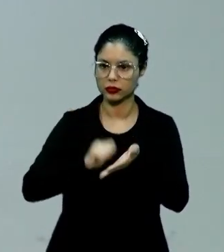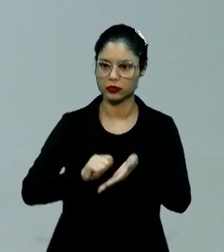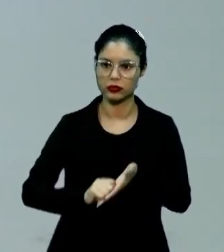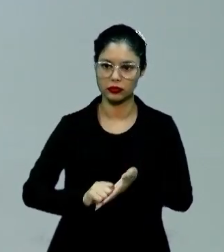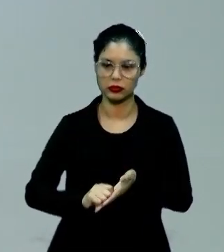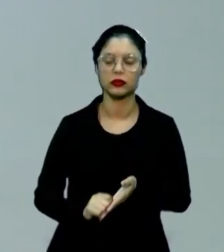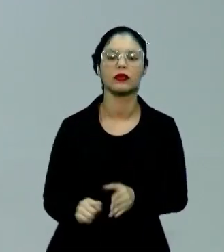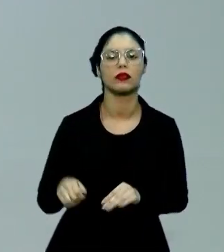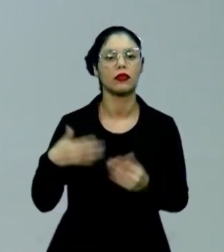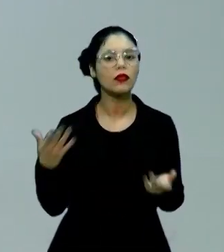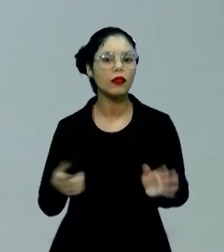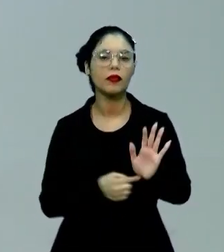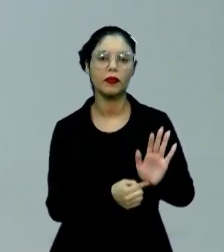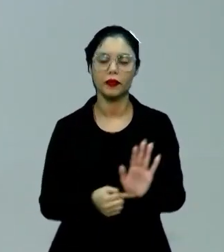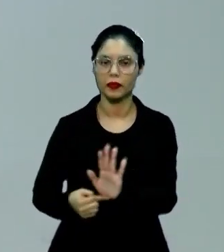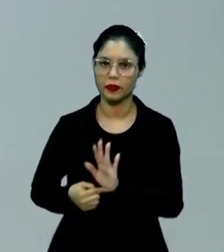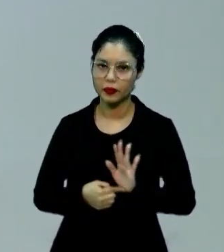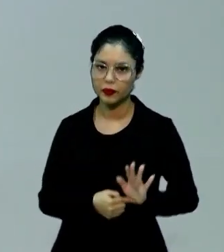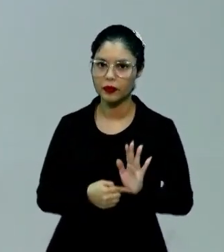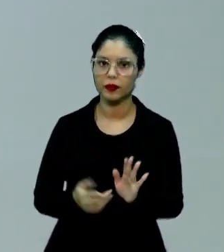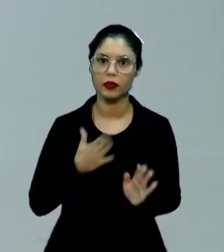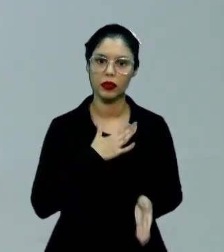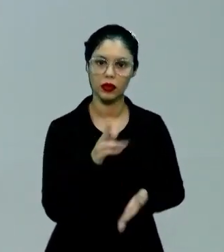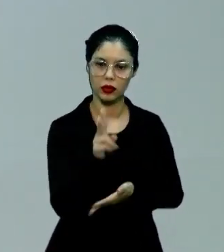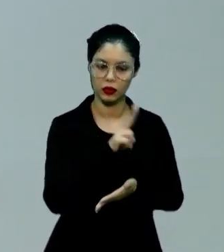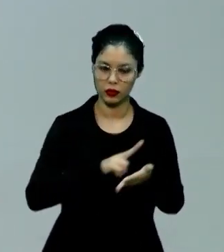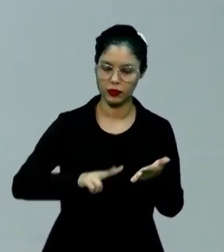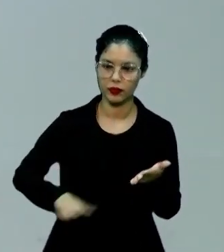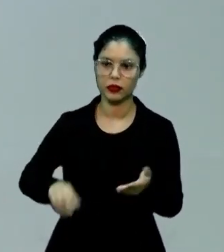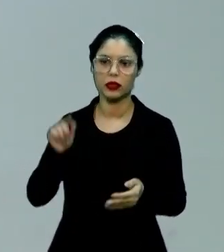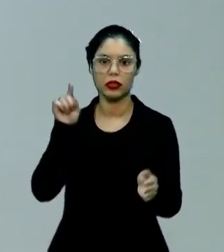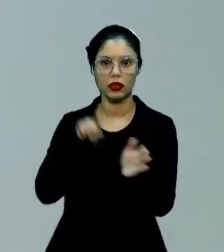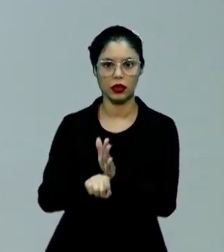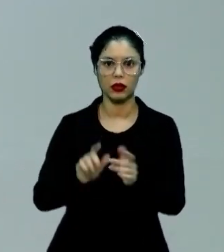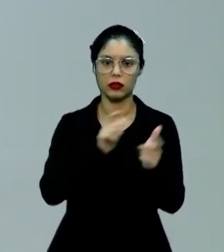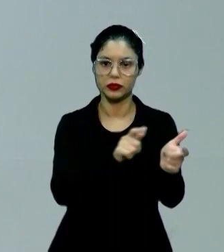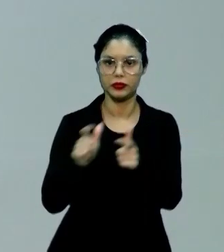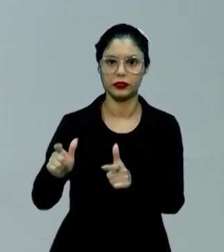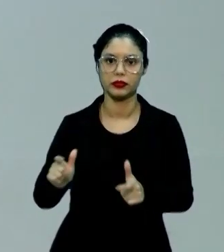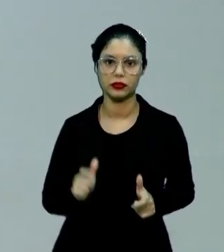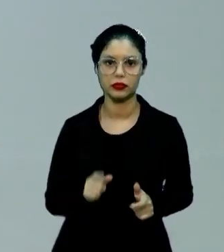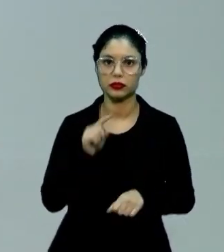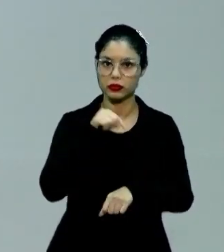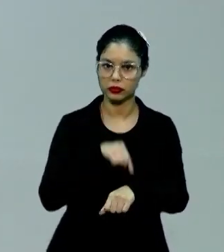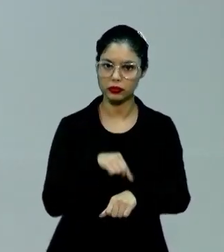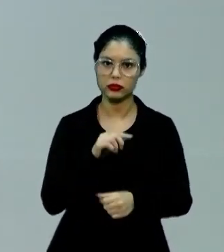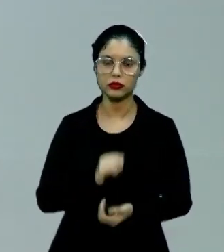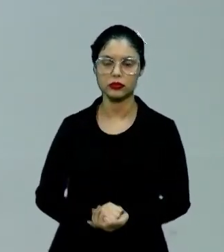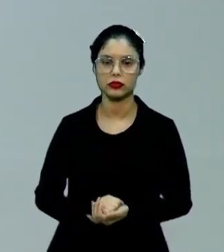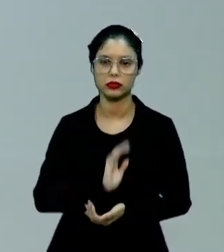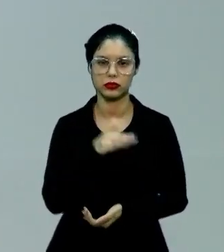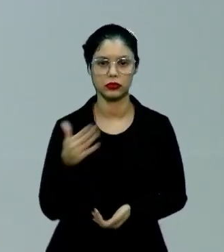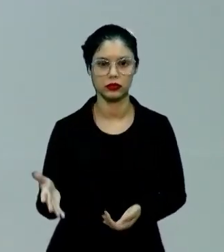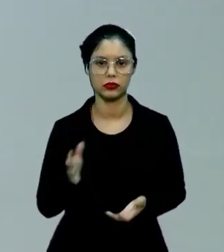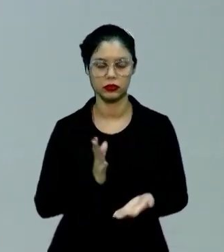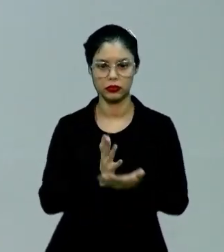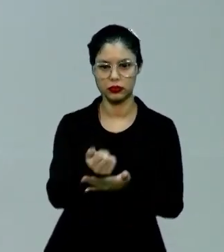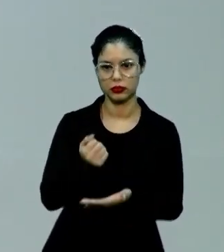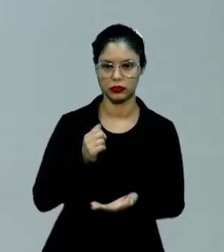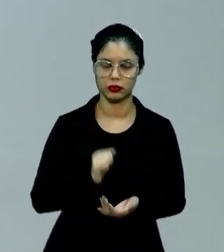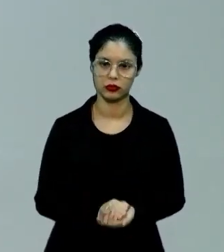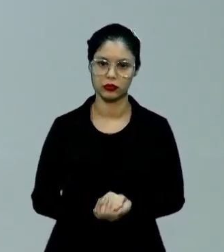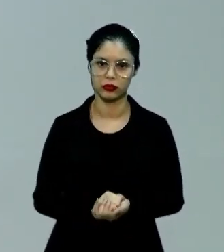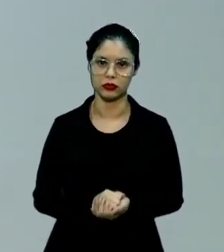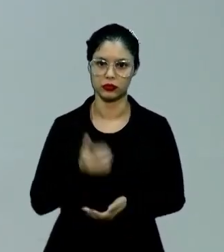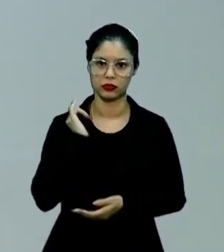em que eu vou situar o meu leitor em uma questão de espaço e tempo. Então, quando eu pego aí